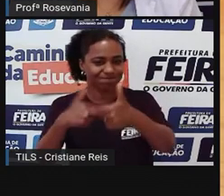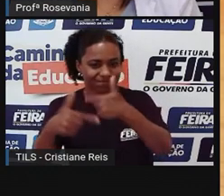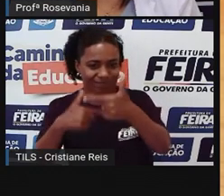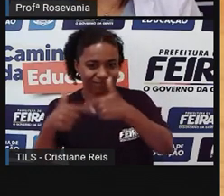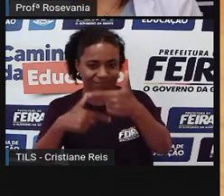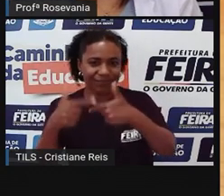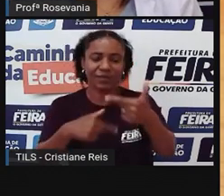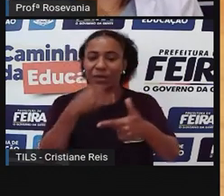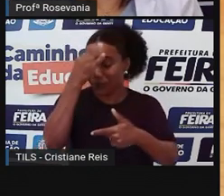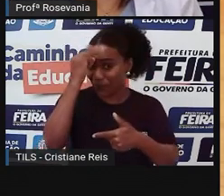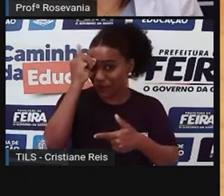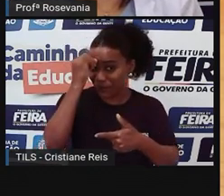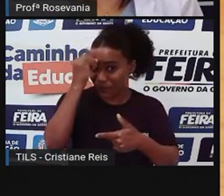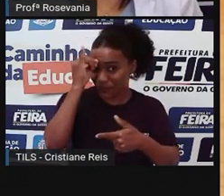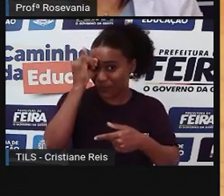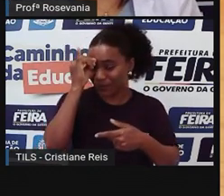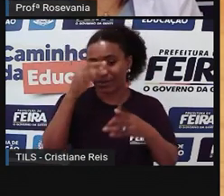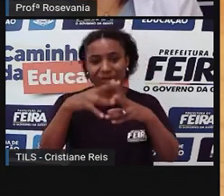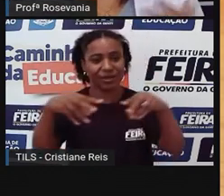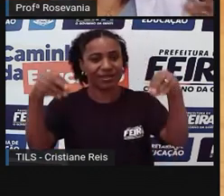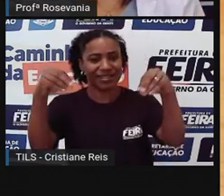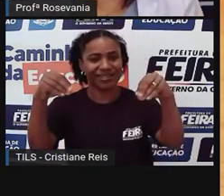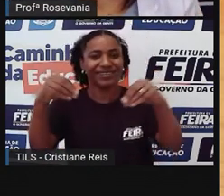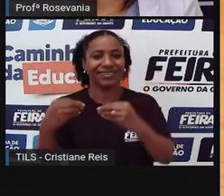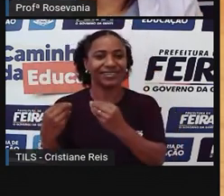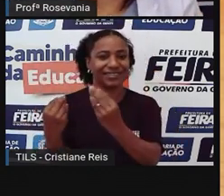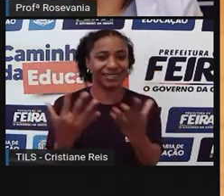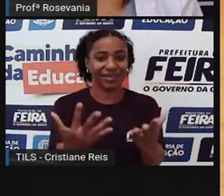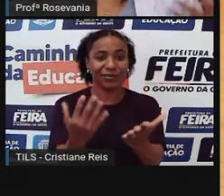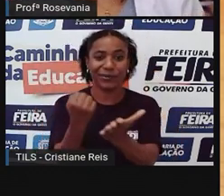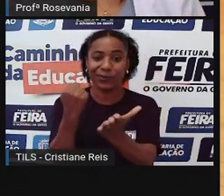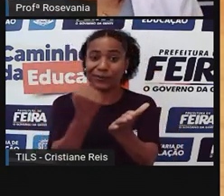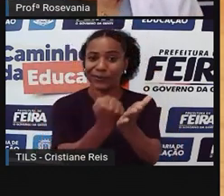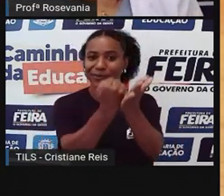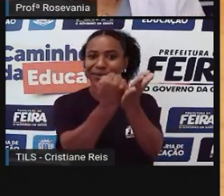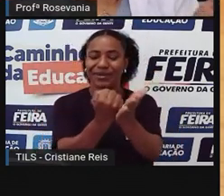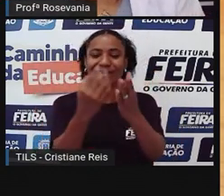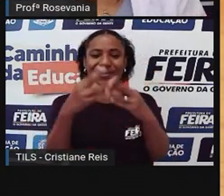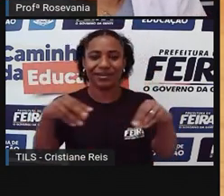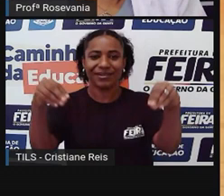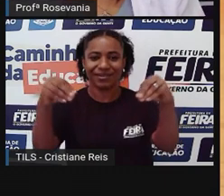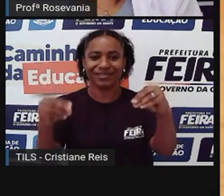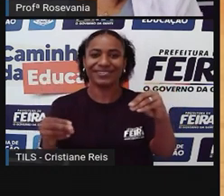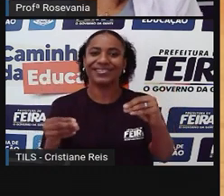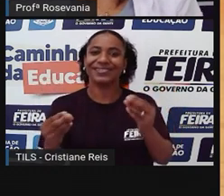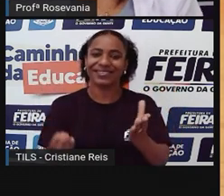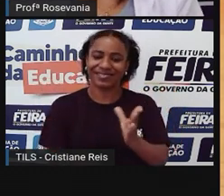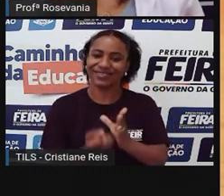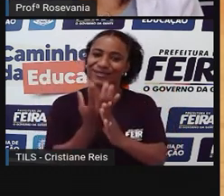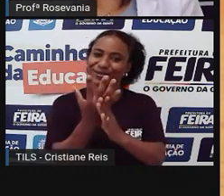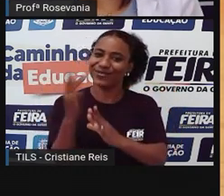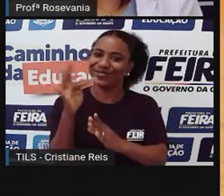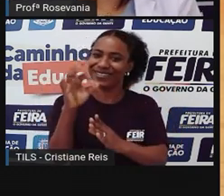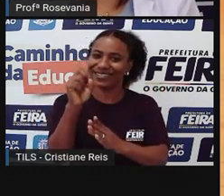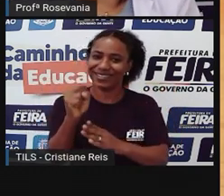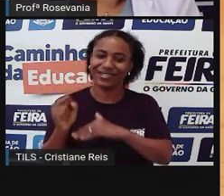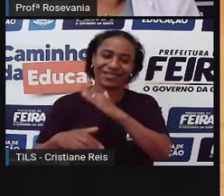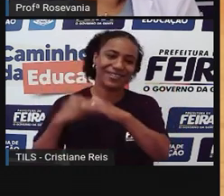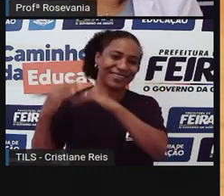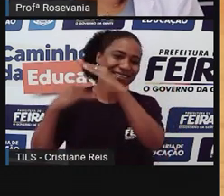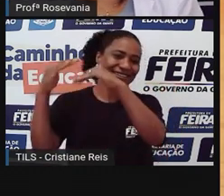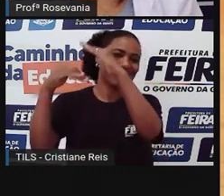criação de gado e da doação de algumas terras, gerou-se o poder, e a partir daí, só desenvolvemos e vamos continuar